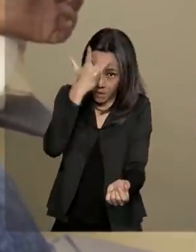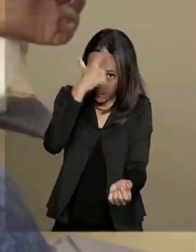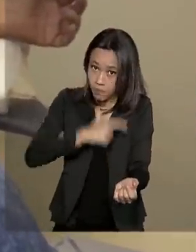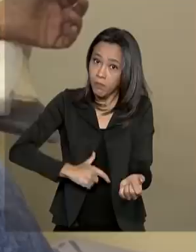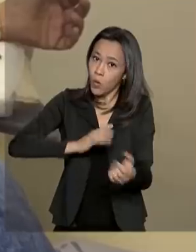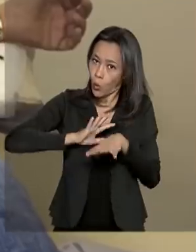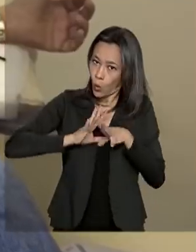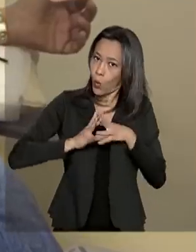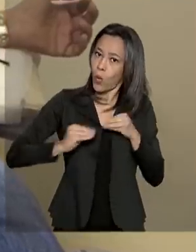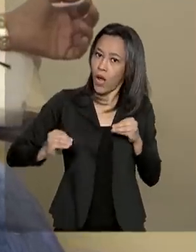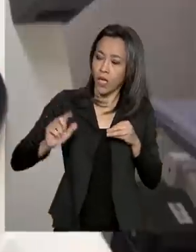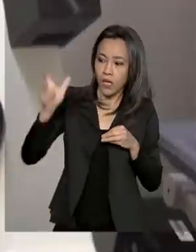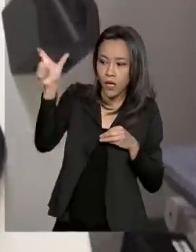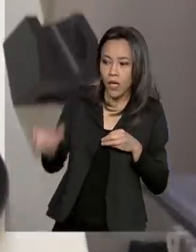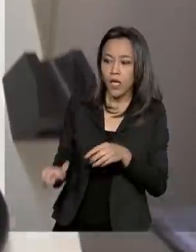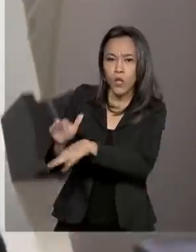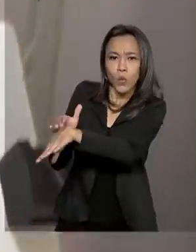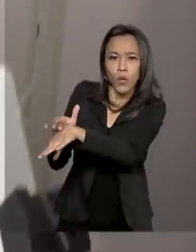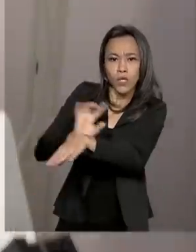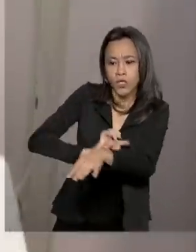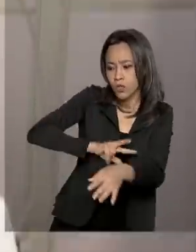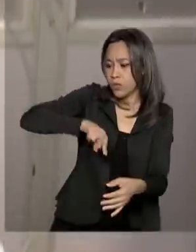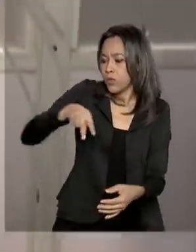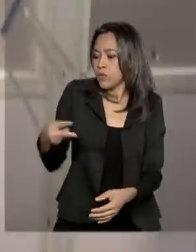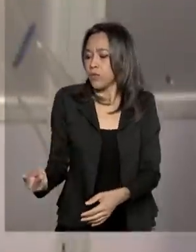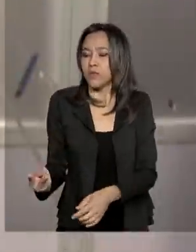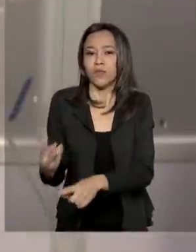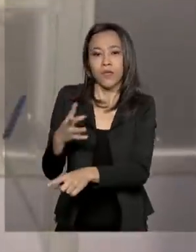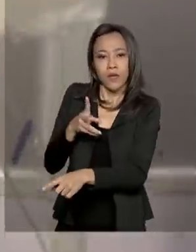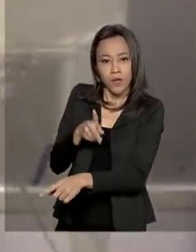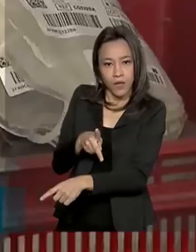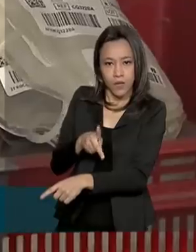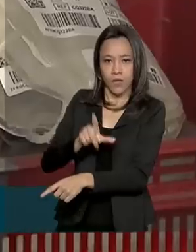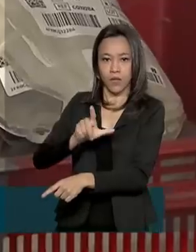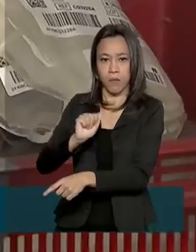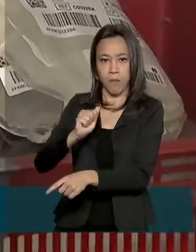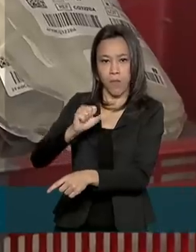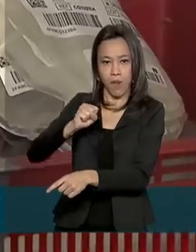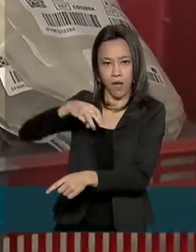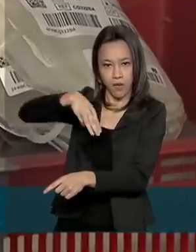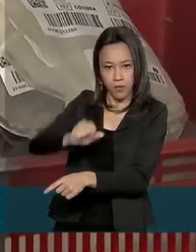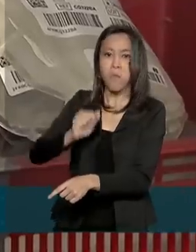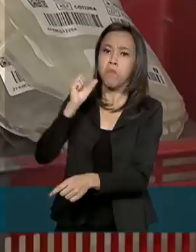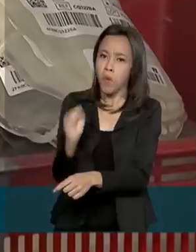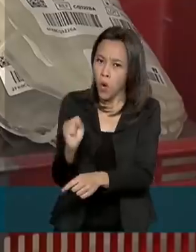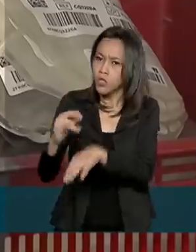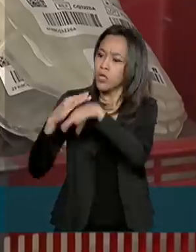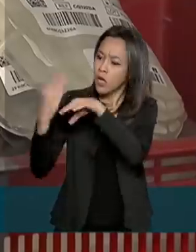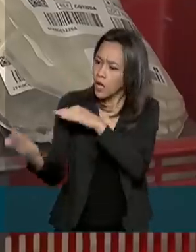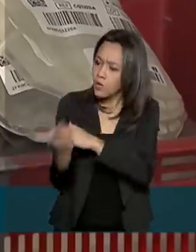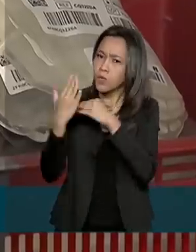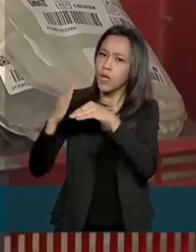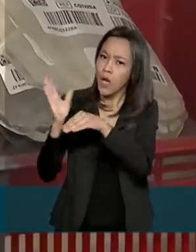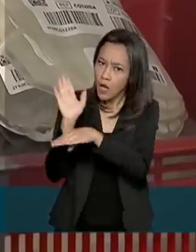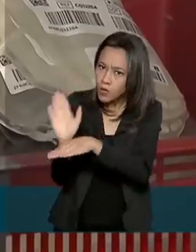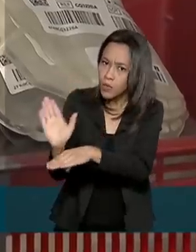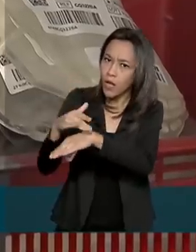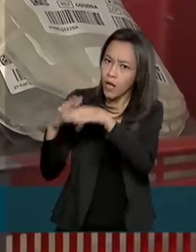para outra ainda doente, pode ajudar nessa recuperação. A pesquisa já conta com 350